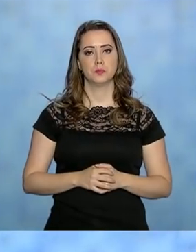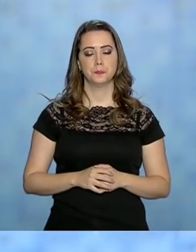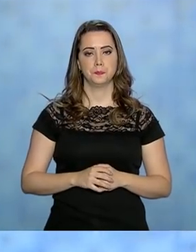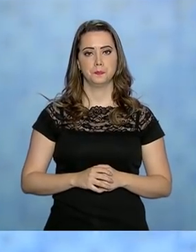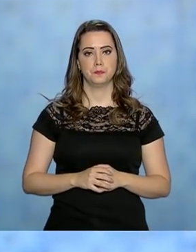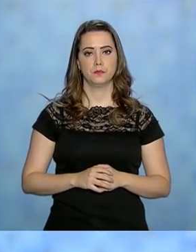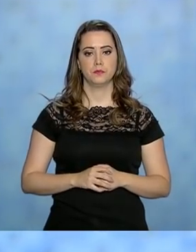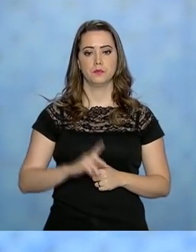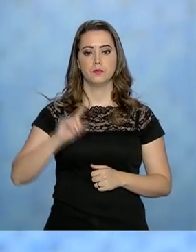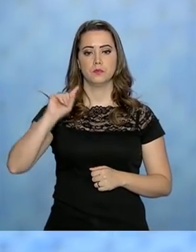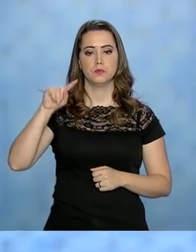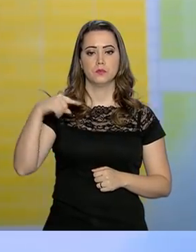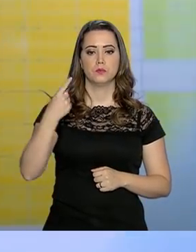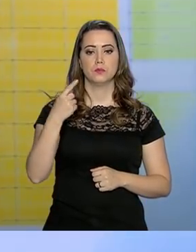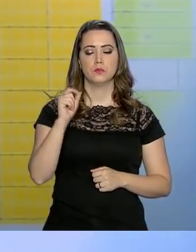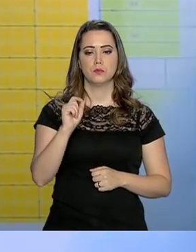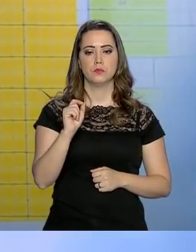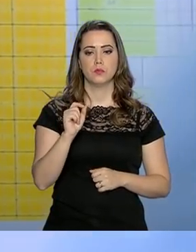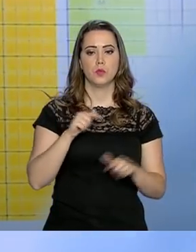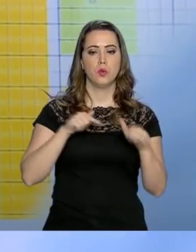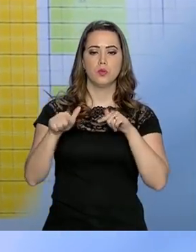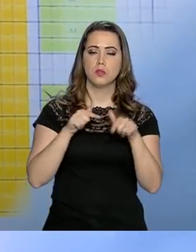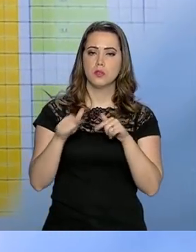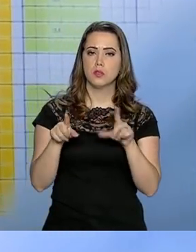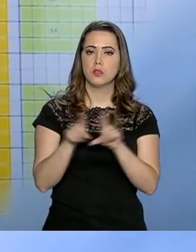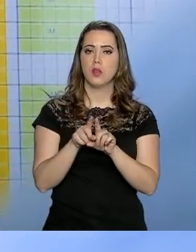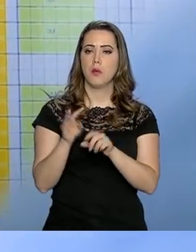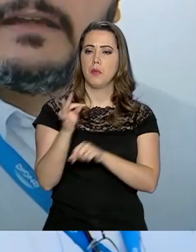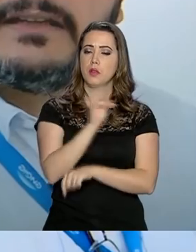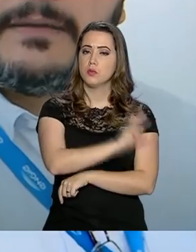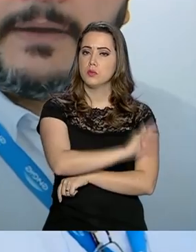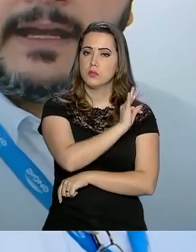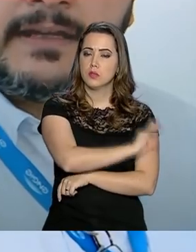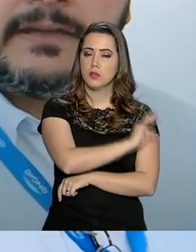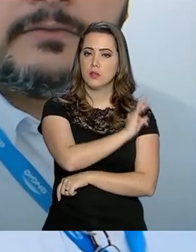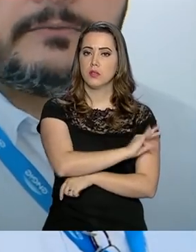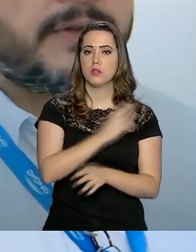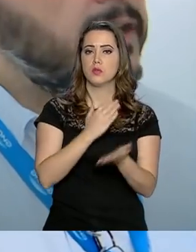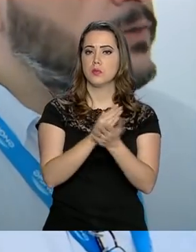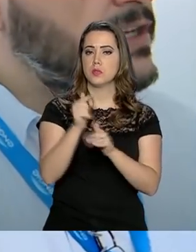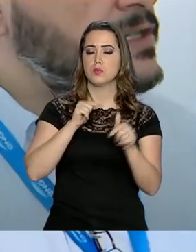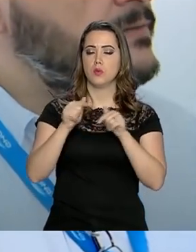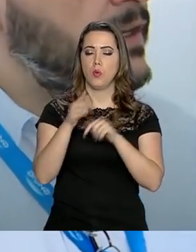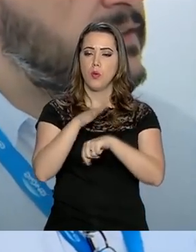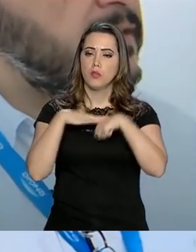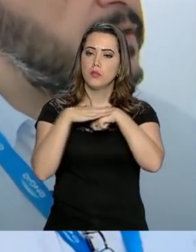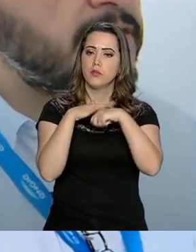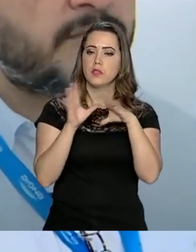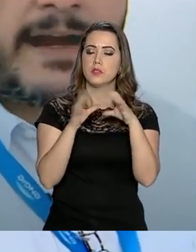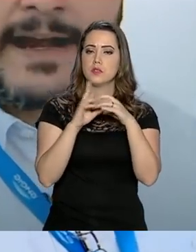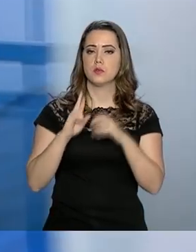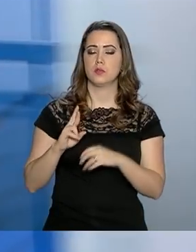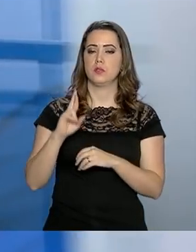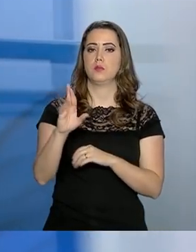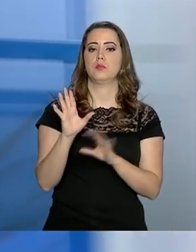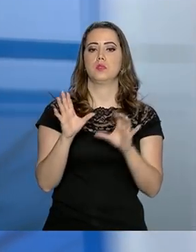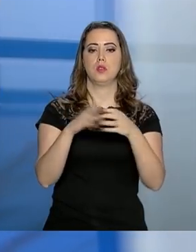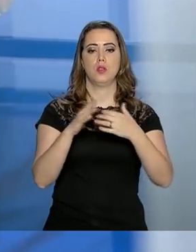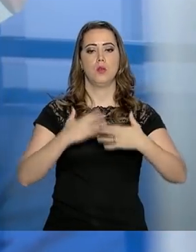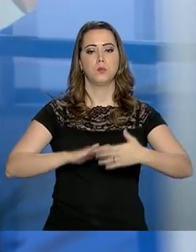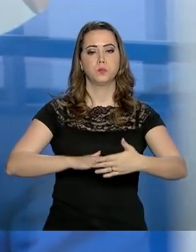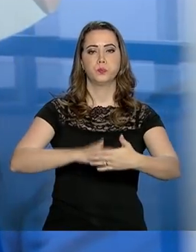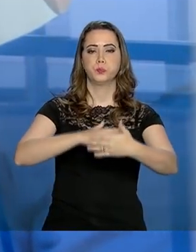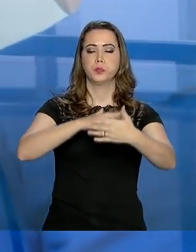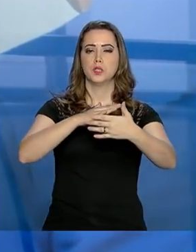trabalho dos técnicos da ANEEL começou com uma conversa com os representantes da usina. Eles